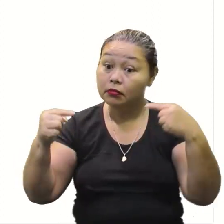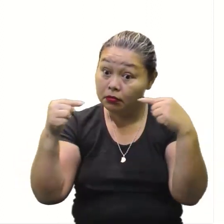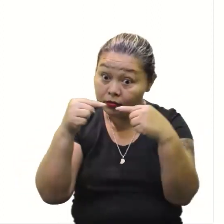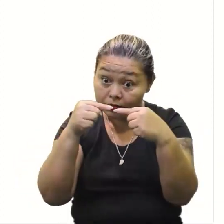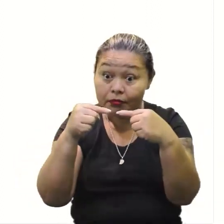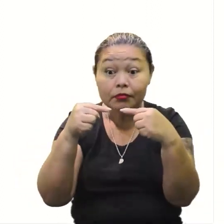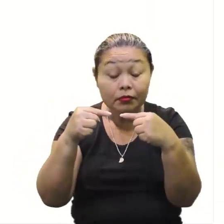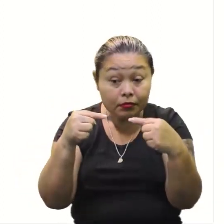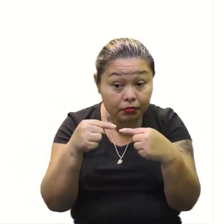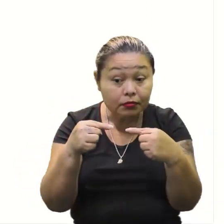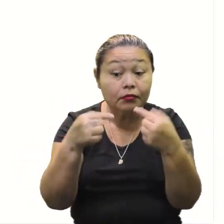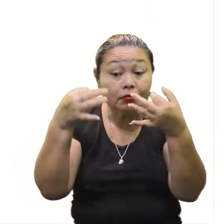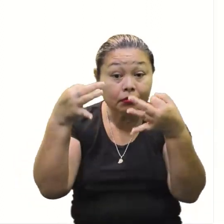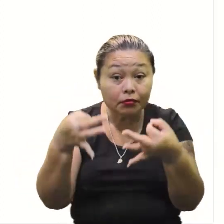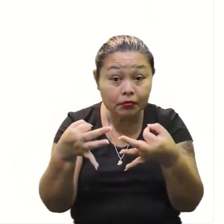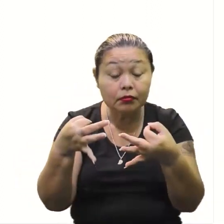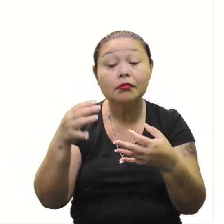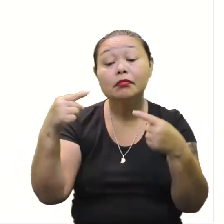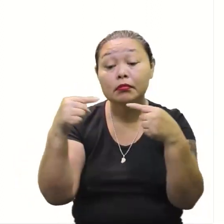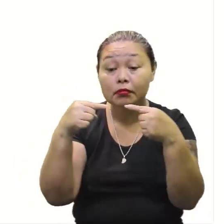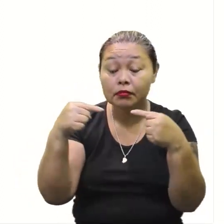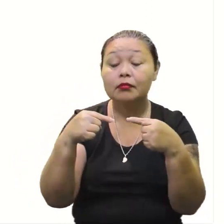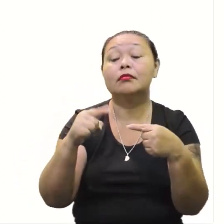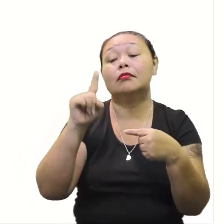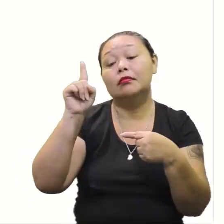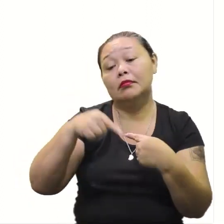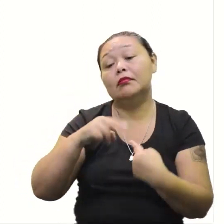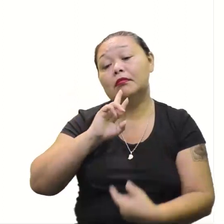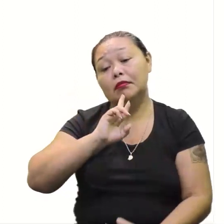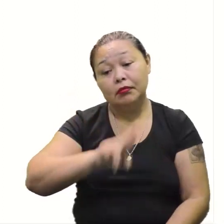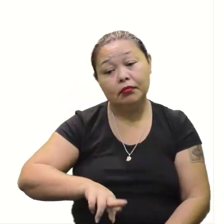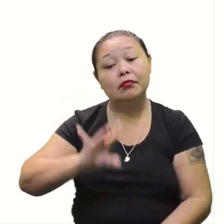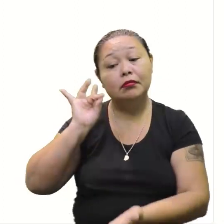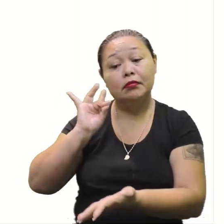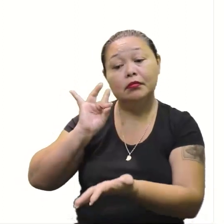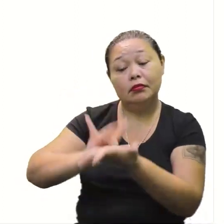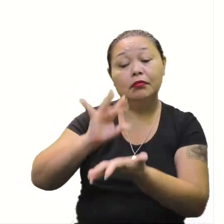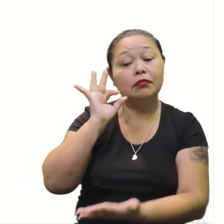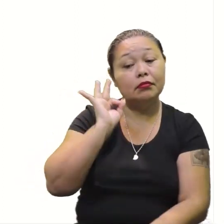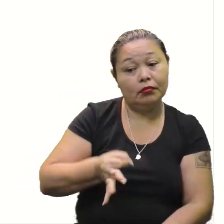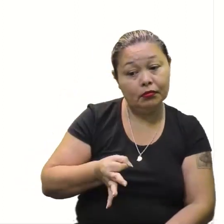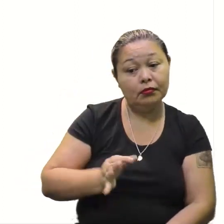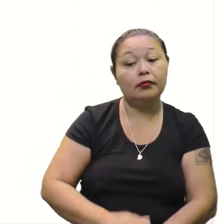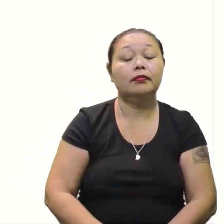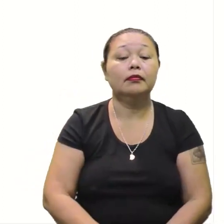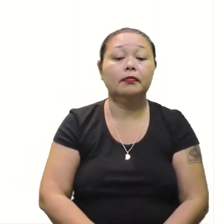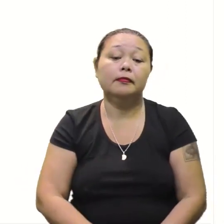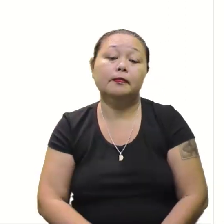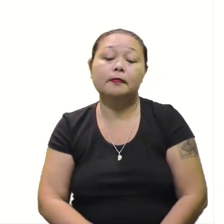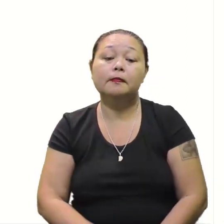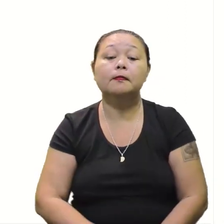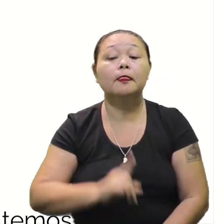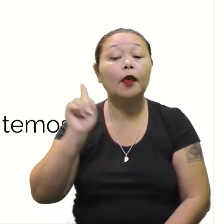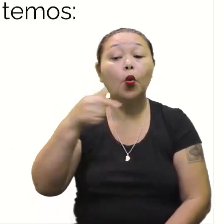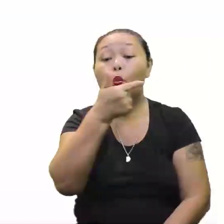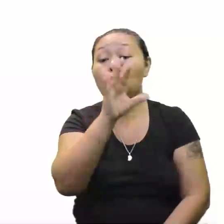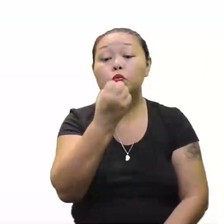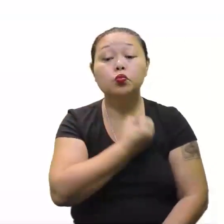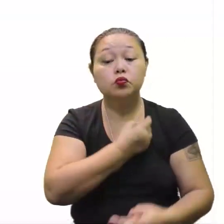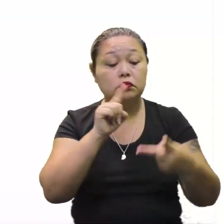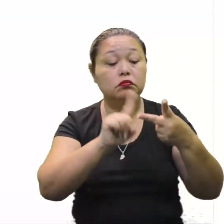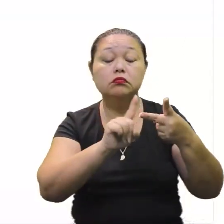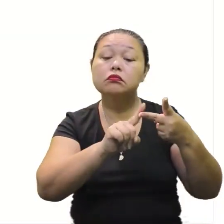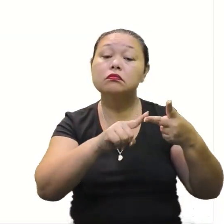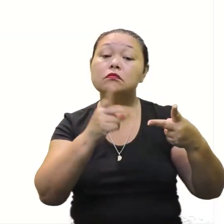deu certo, né? 7. Ficou igual a zero? Zerou? É a solução, é a raiz da equação, tá? Beleza. Vamos lá agora.